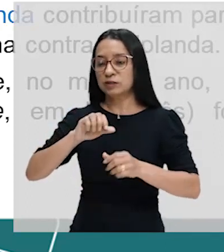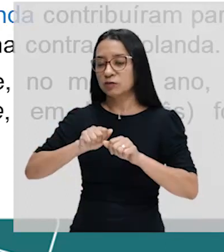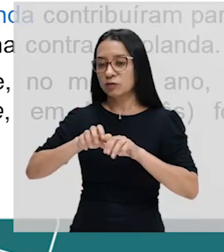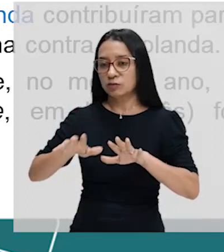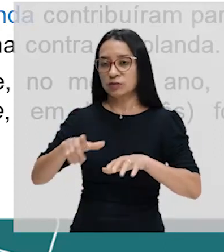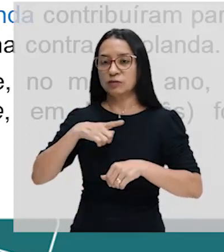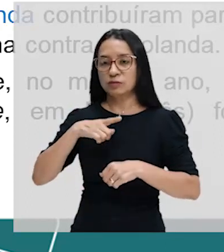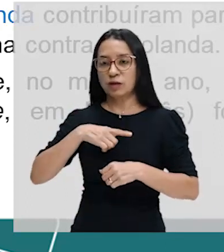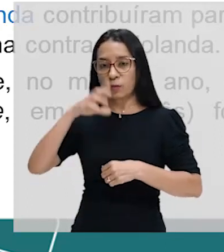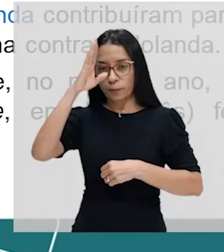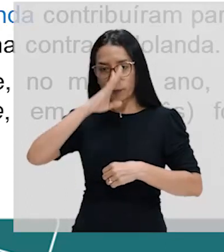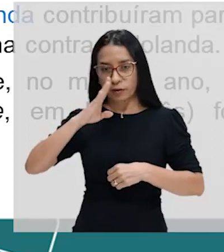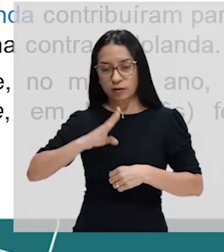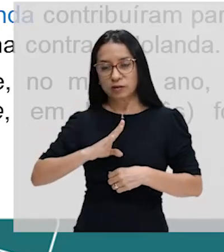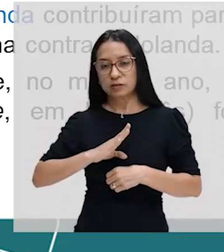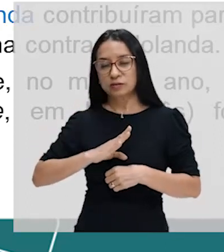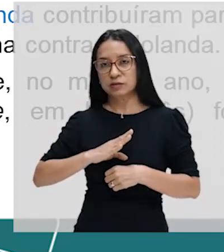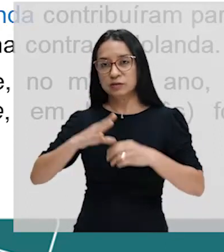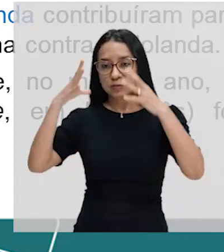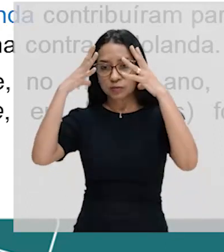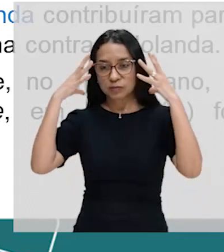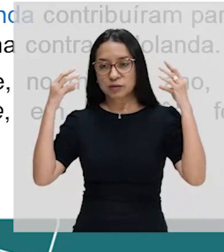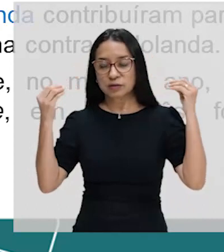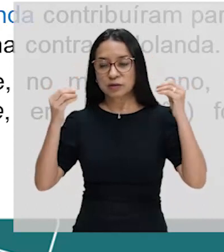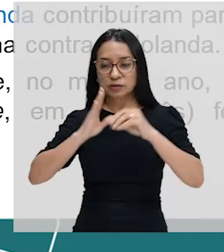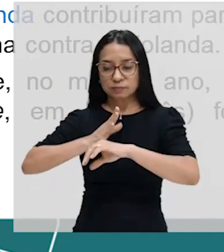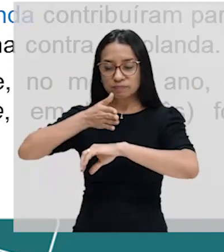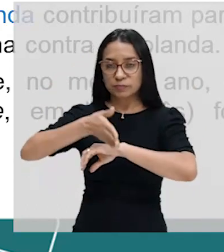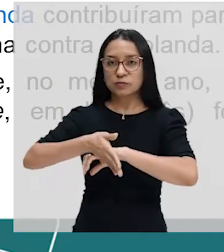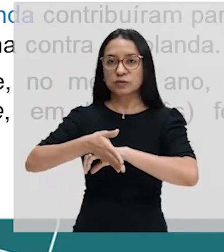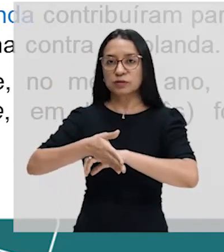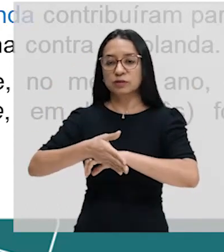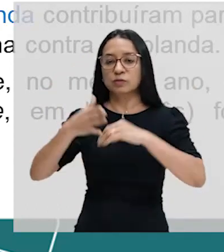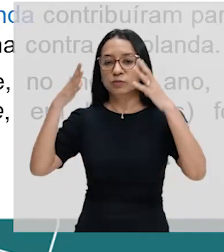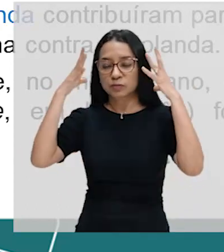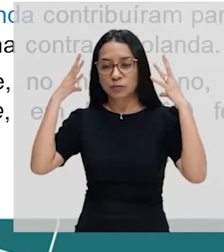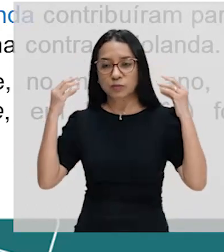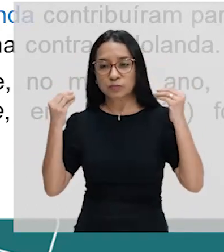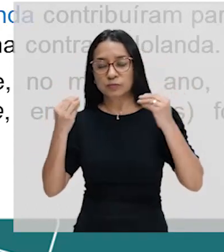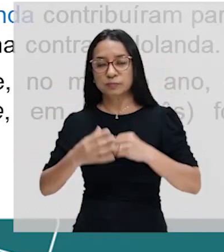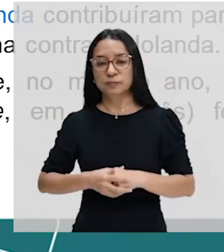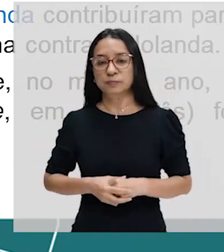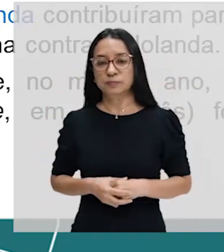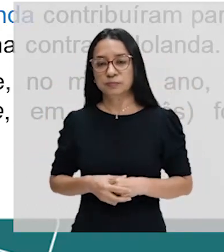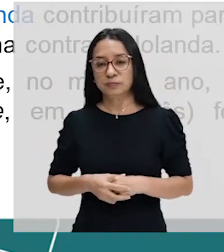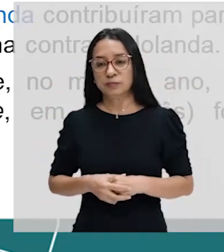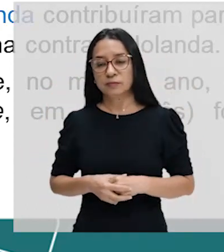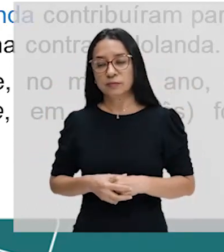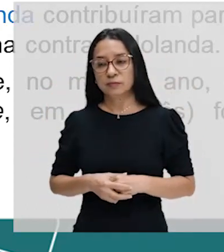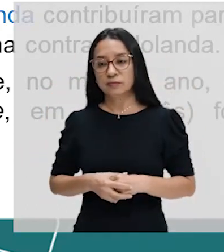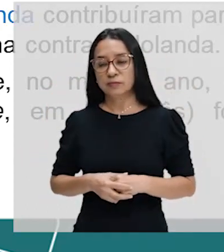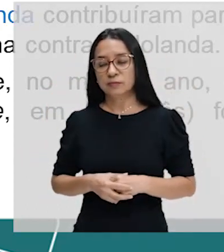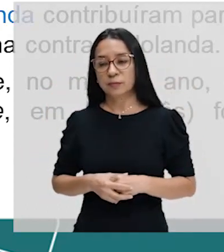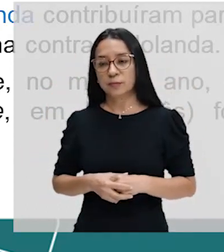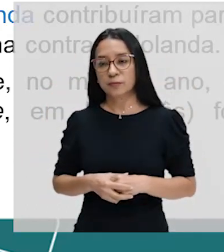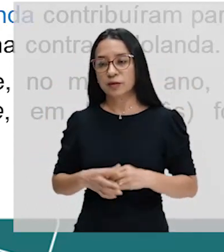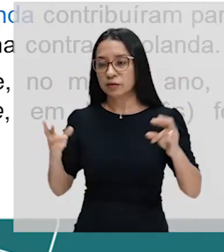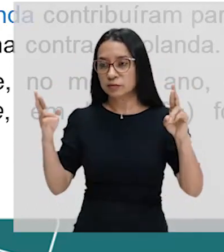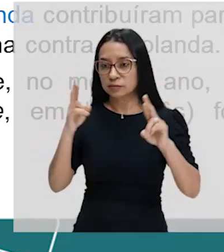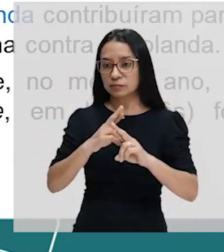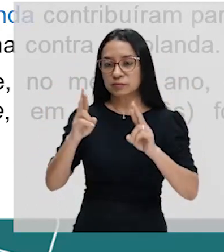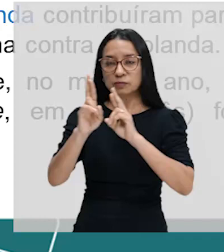o Brasil das invasões holandesa, que esse Brasil holandês, ele vai estar diretamente